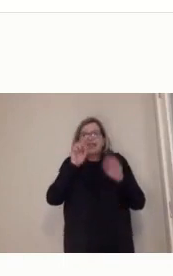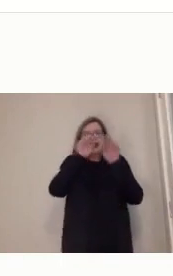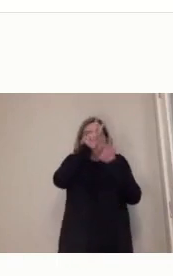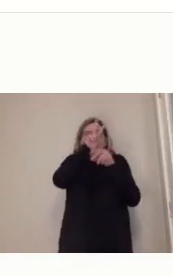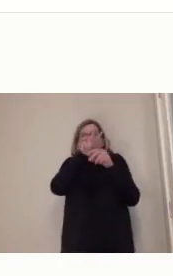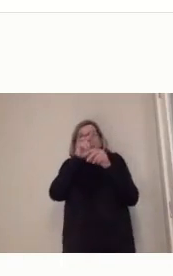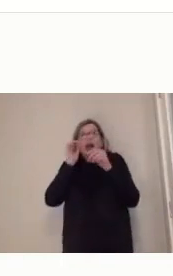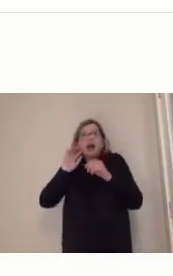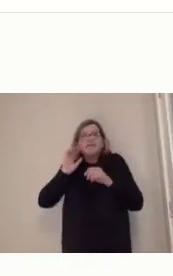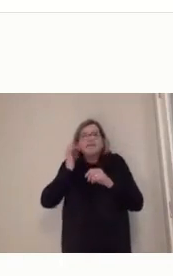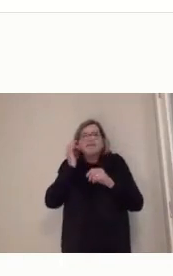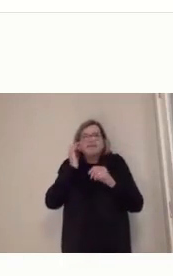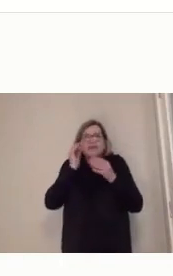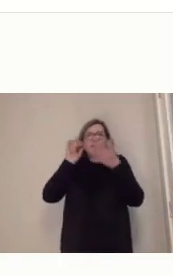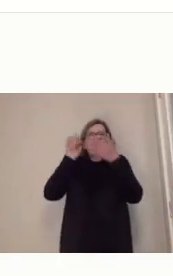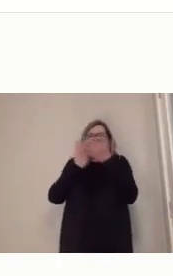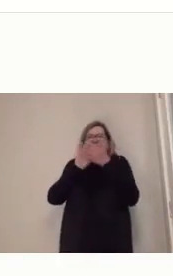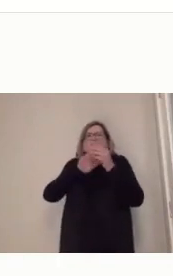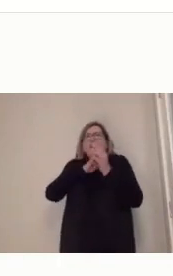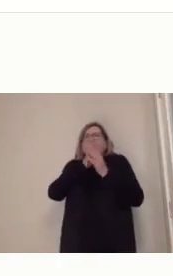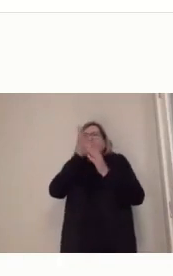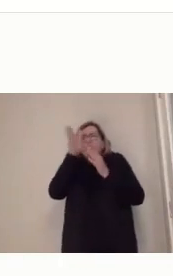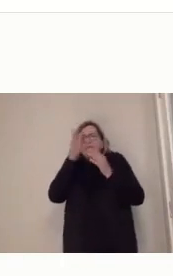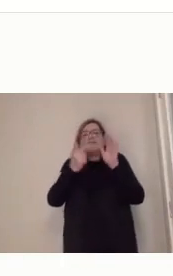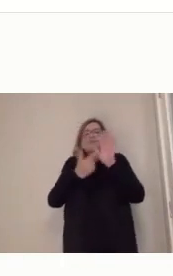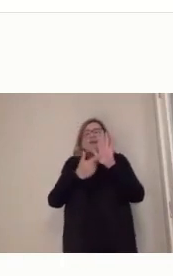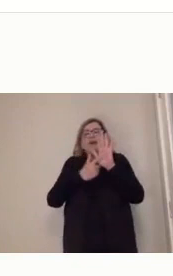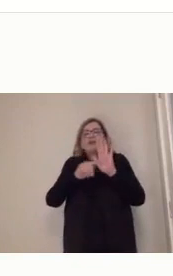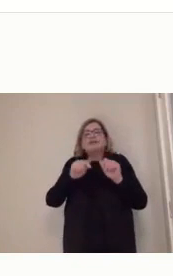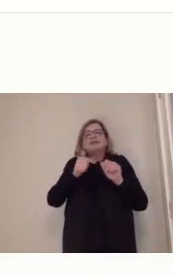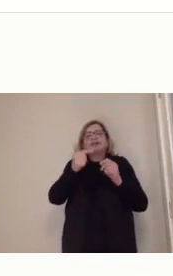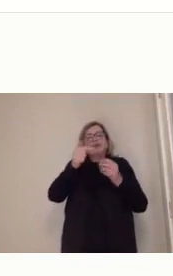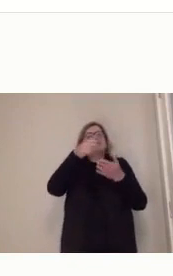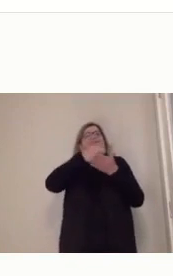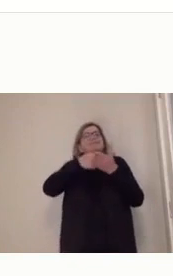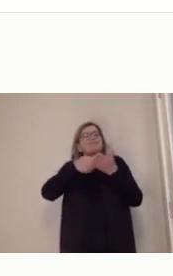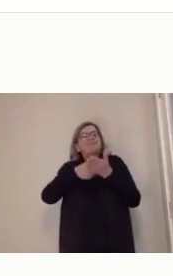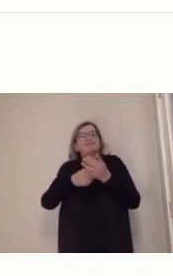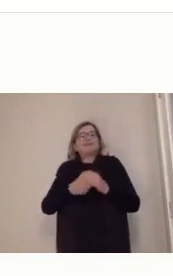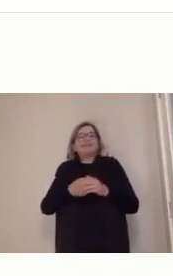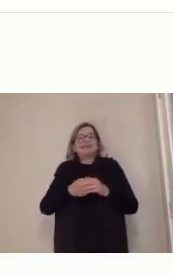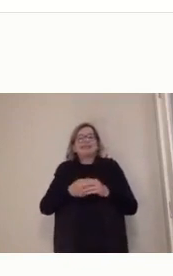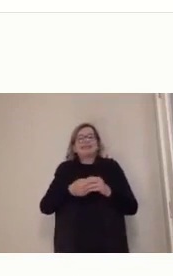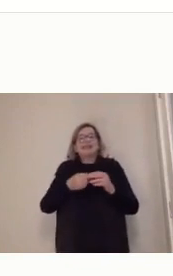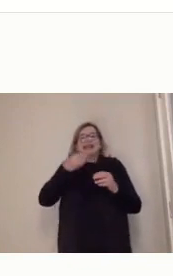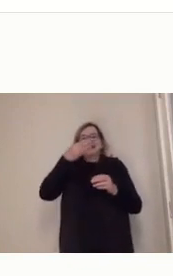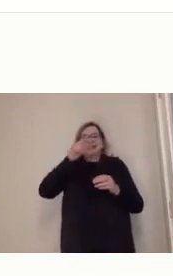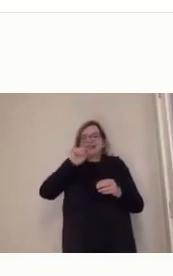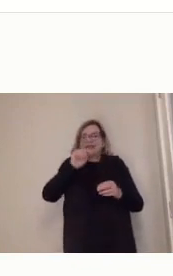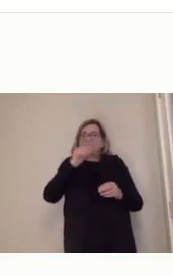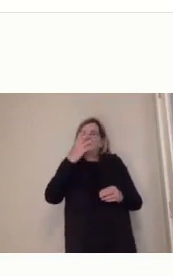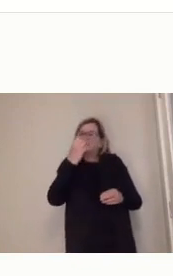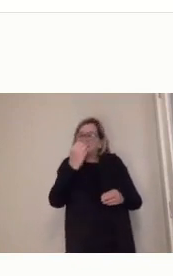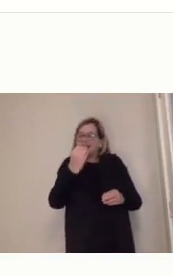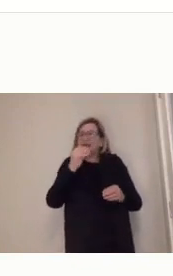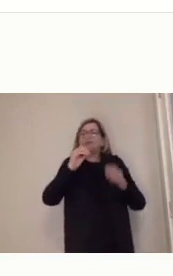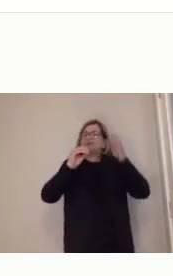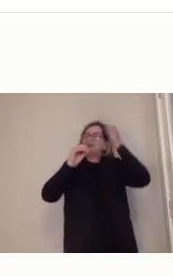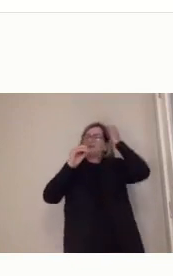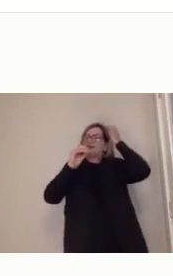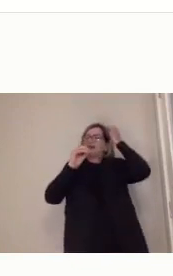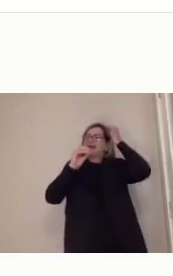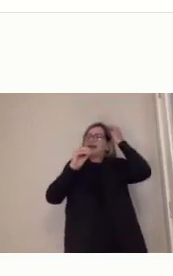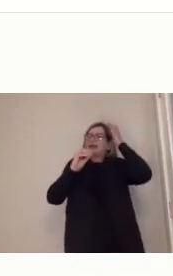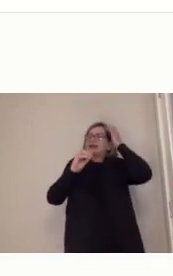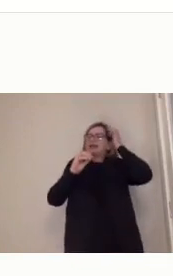né? E que também ela trouxe para a gente um certo policiamento, né? Porque hoje a gente é policiado, né? Se você faz check-in num lugar,